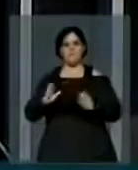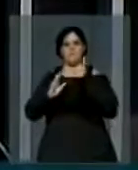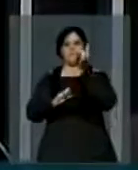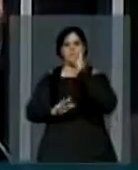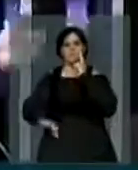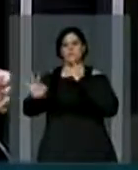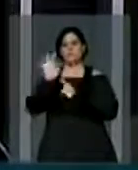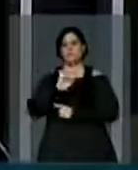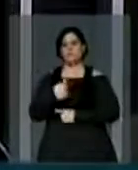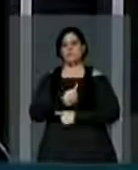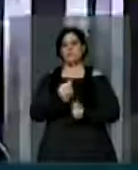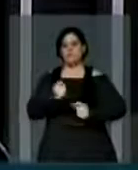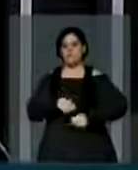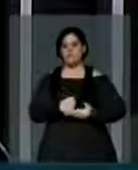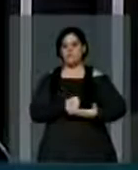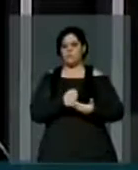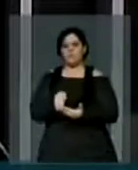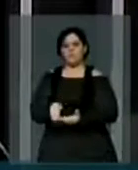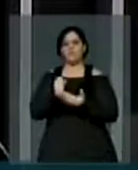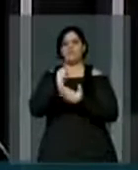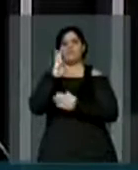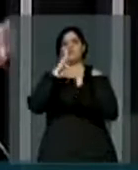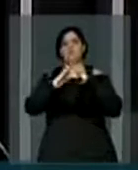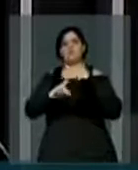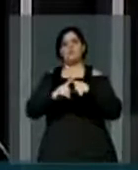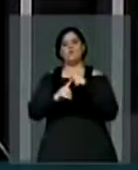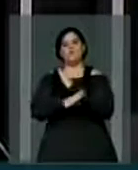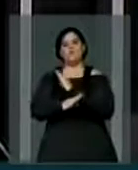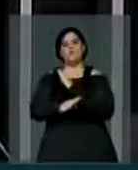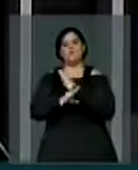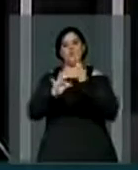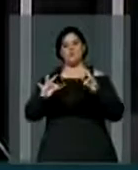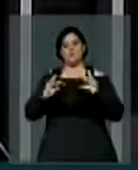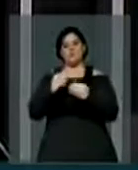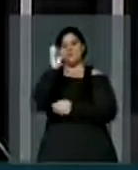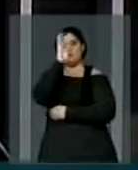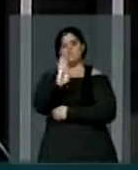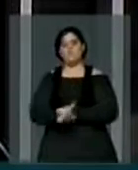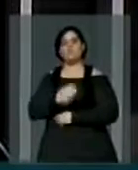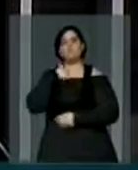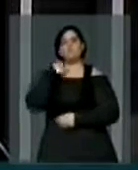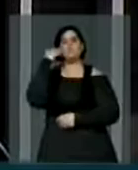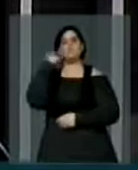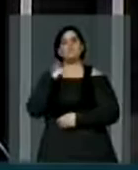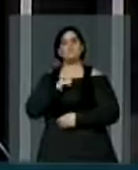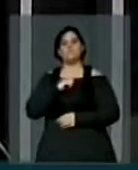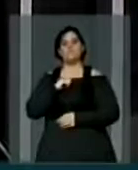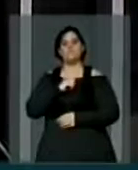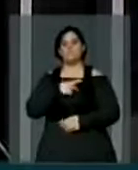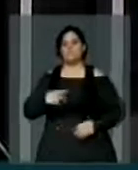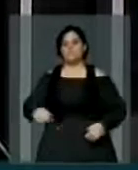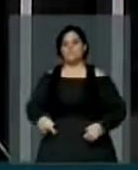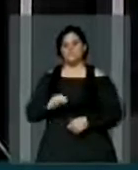cada vez mais apoiar as igrejas batistas de todo o Brasil, e sei que nós temos o presidente da Convenção Nacional das Igrejas Batistas, e várias